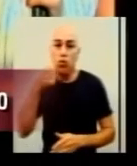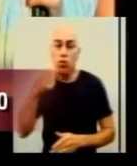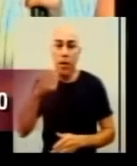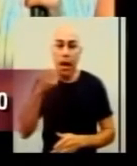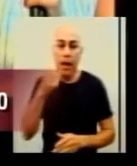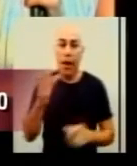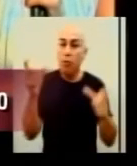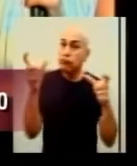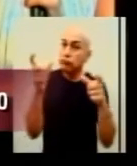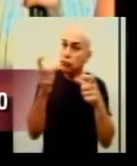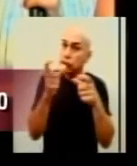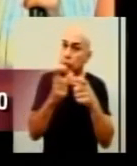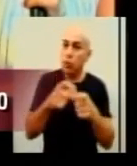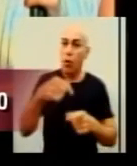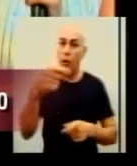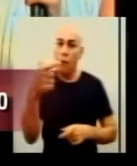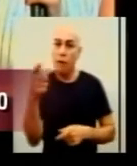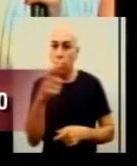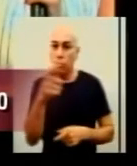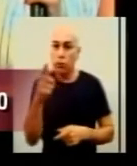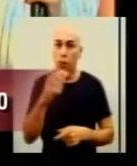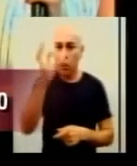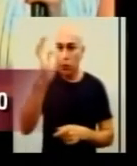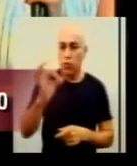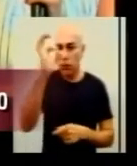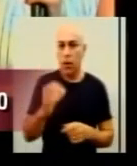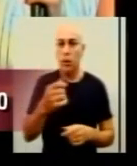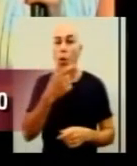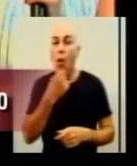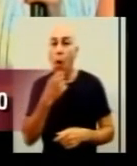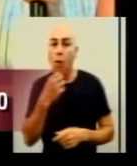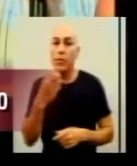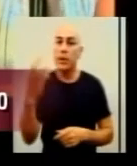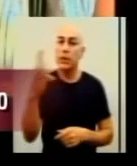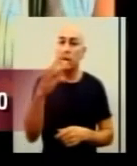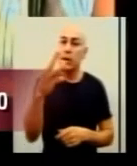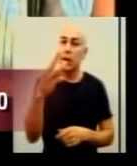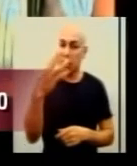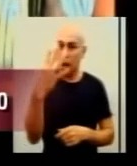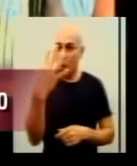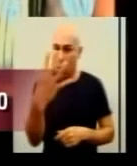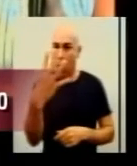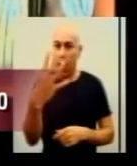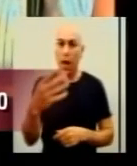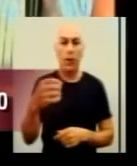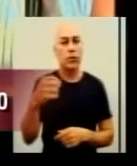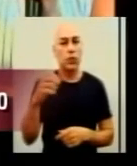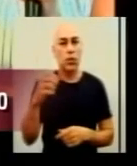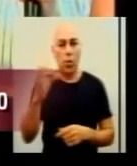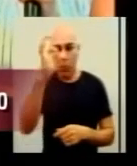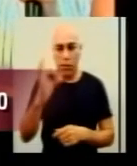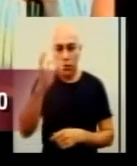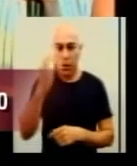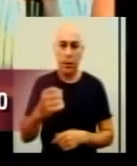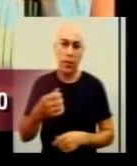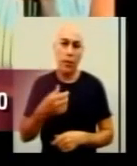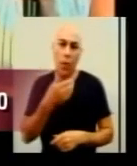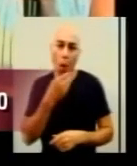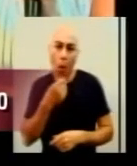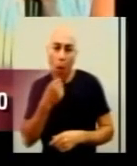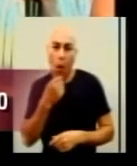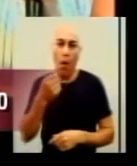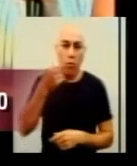esse percentual é de 22% e nos homens de 34%. E aí, nas pessoas mais idosas, né?